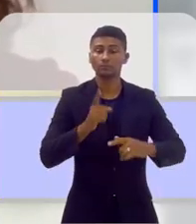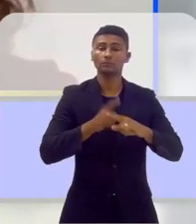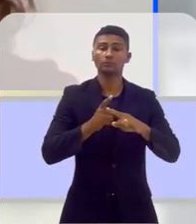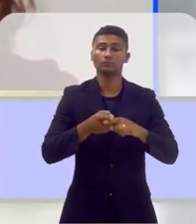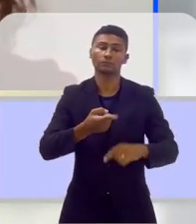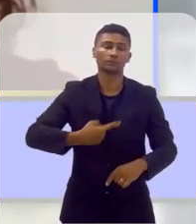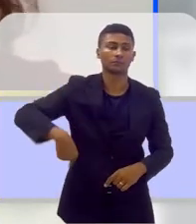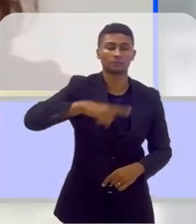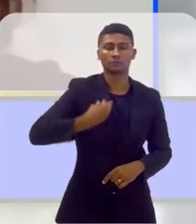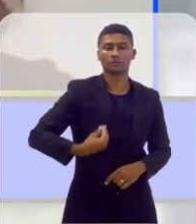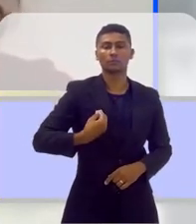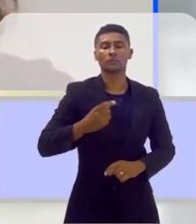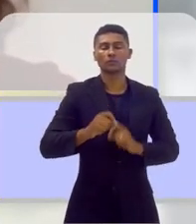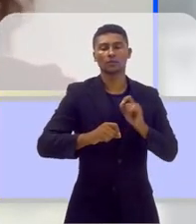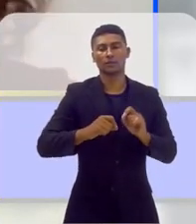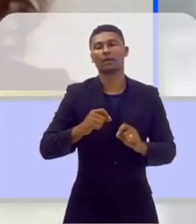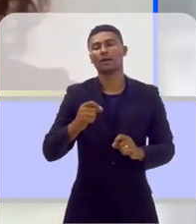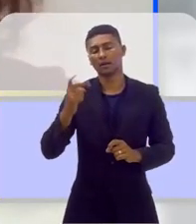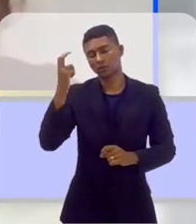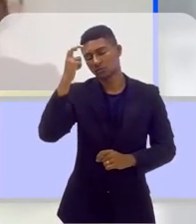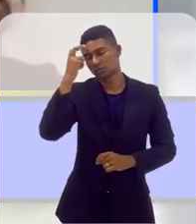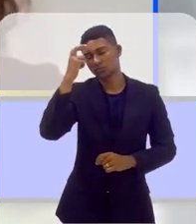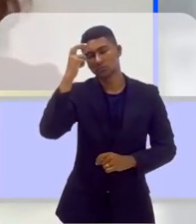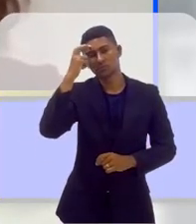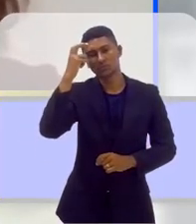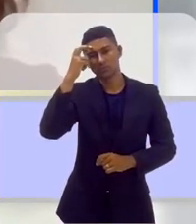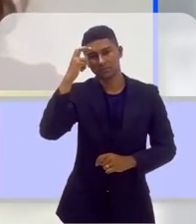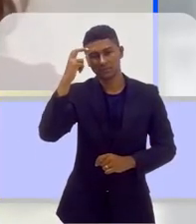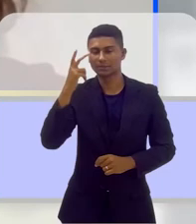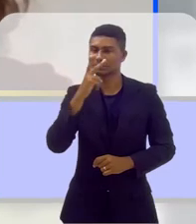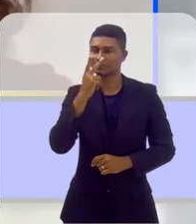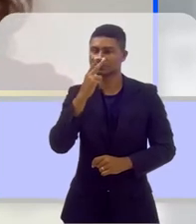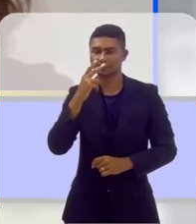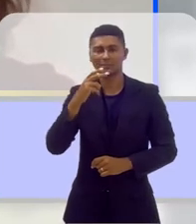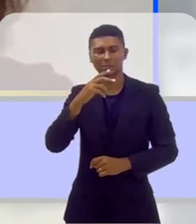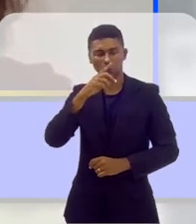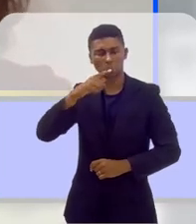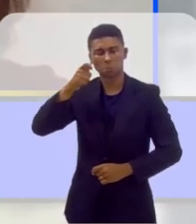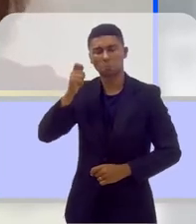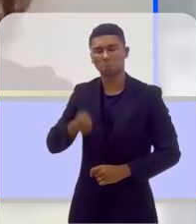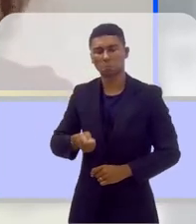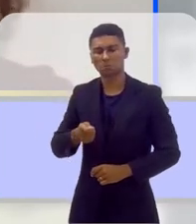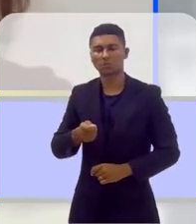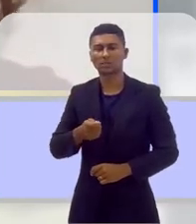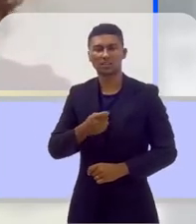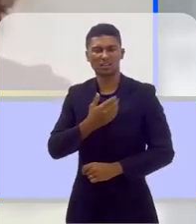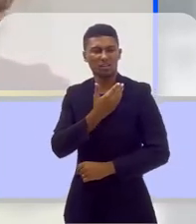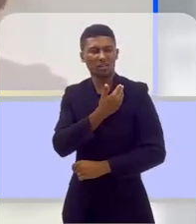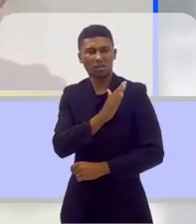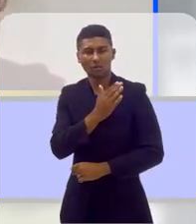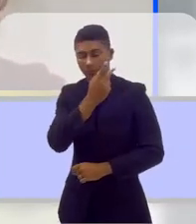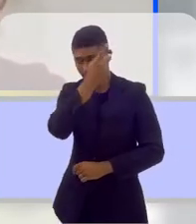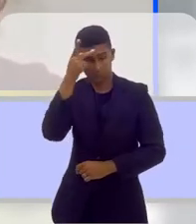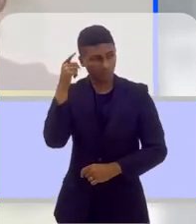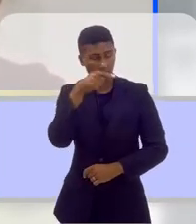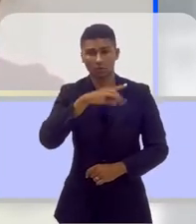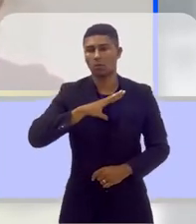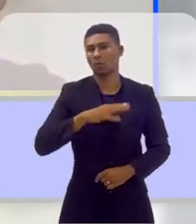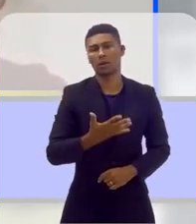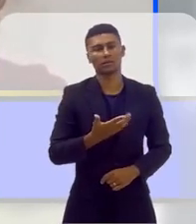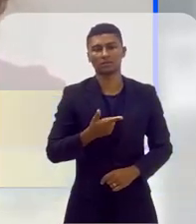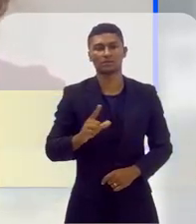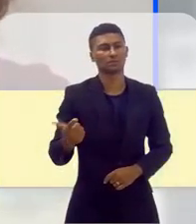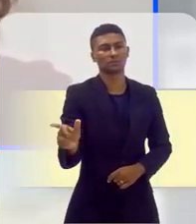Nós vivemos uma cultura machista, uma cultura misógena, uma cultura LGBTQI-fóbica que as pessoas não têm coragem de falar as suas orientações